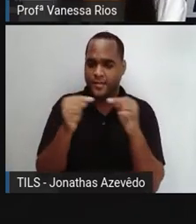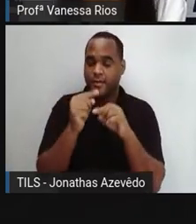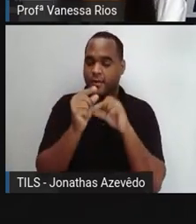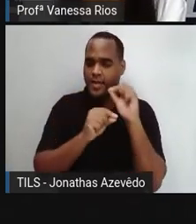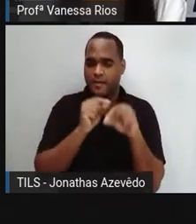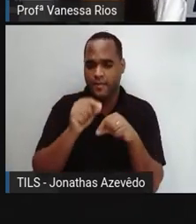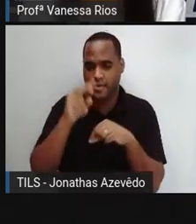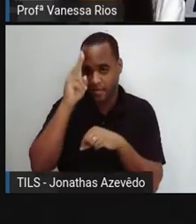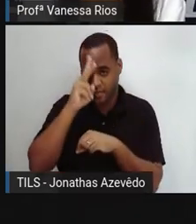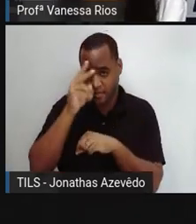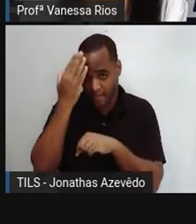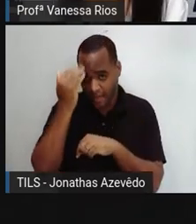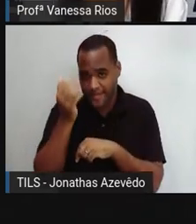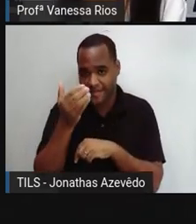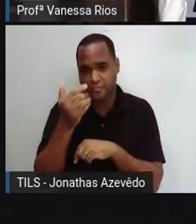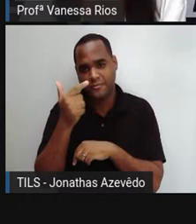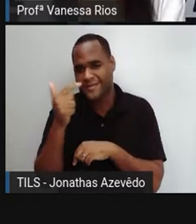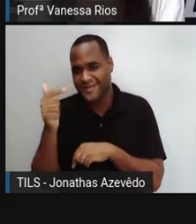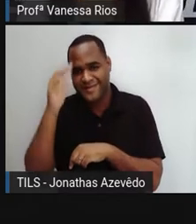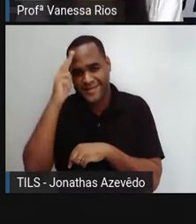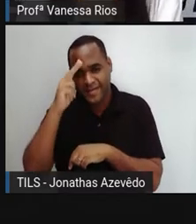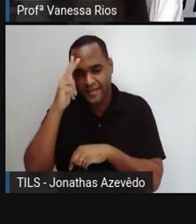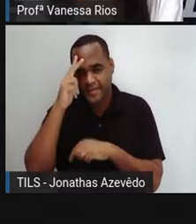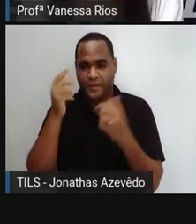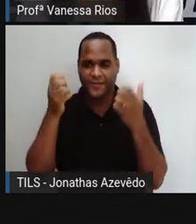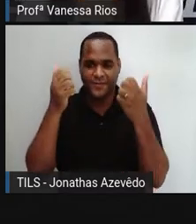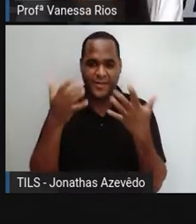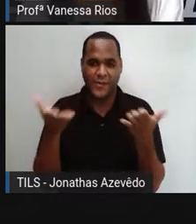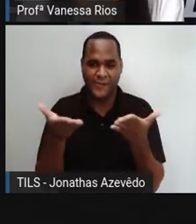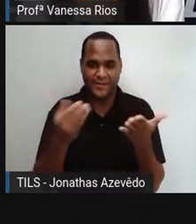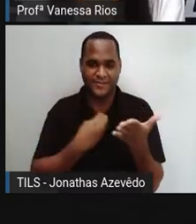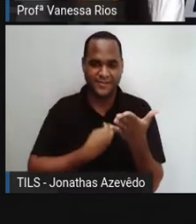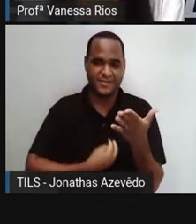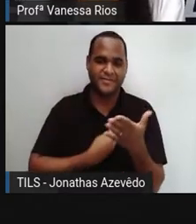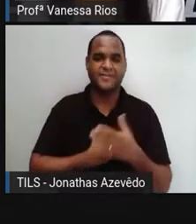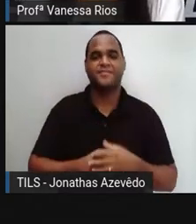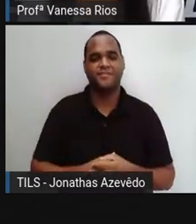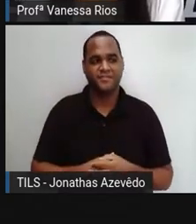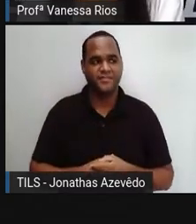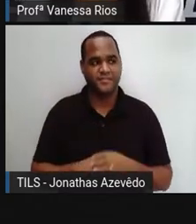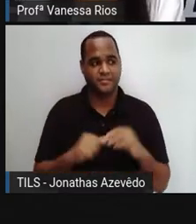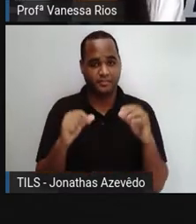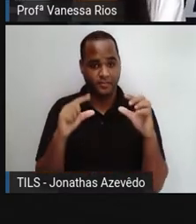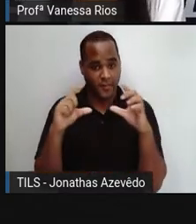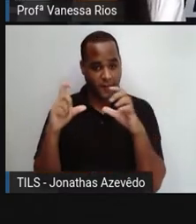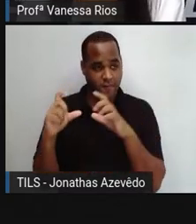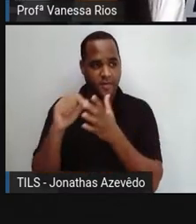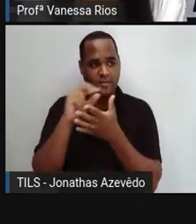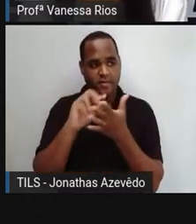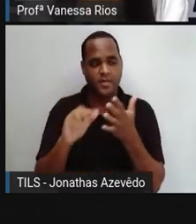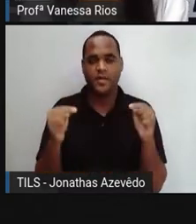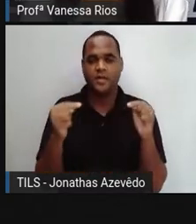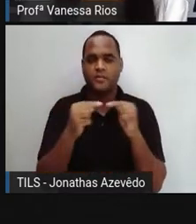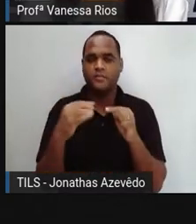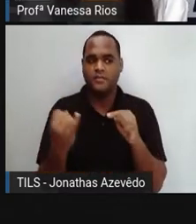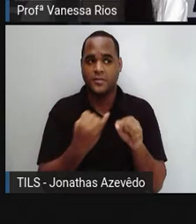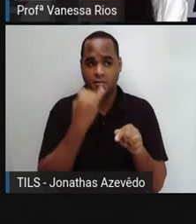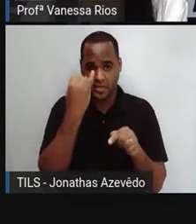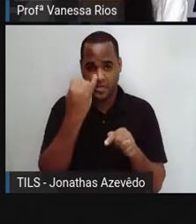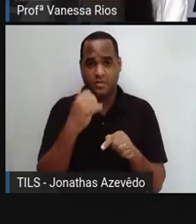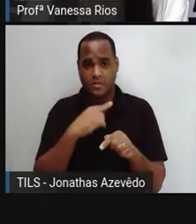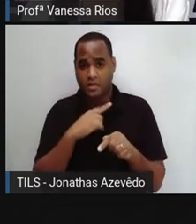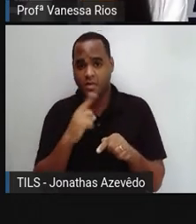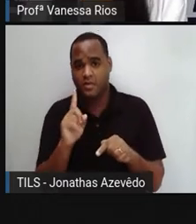estão lembrados. Se não estão, a gente vai recordar agora. As fotografias são importantes?